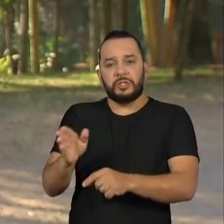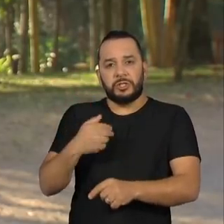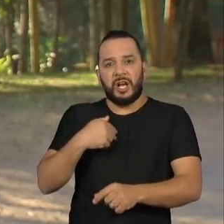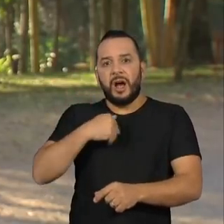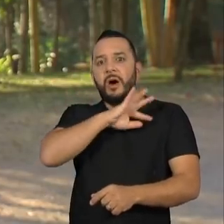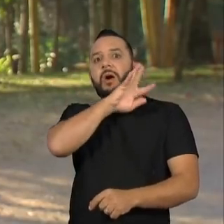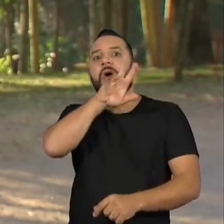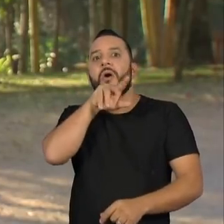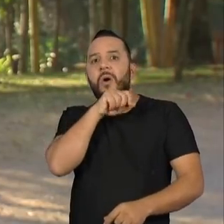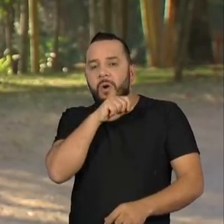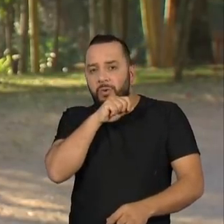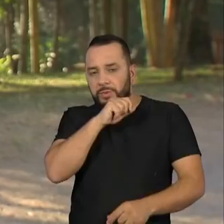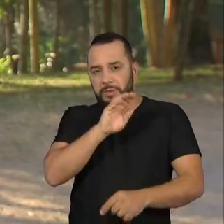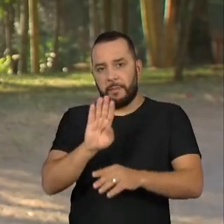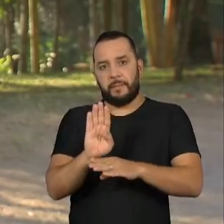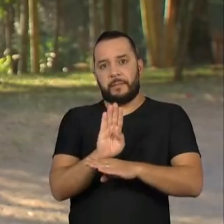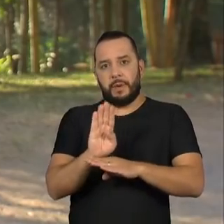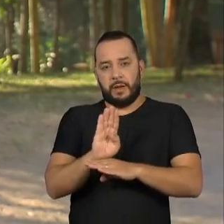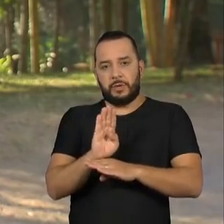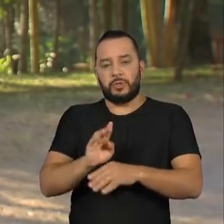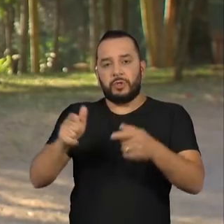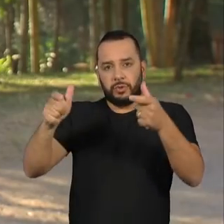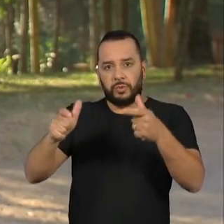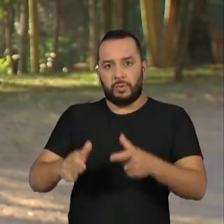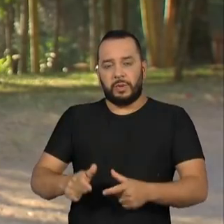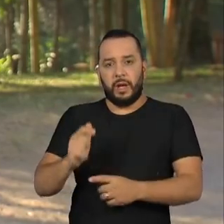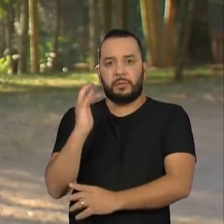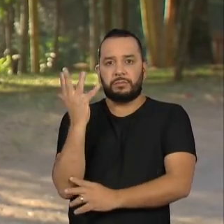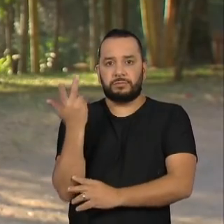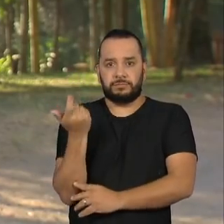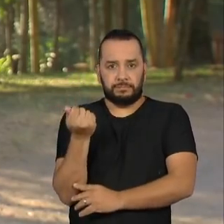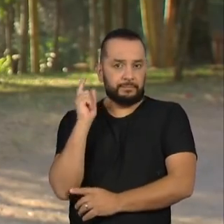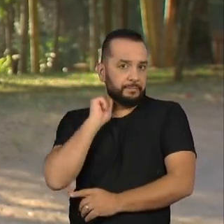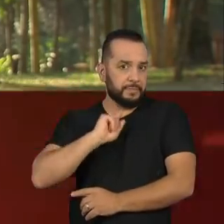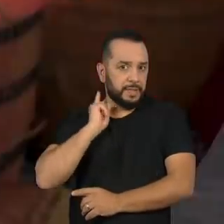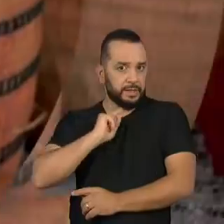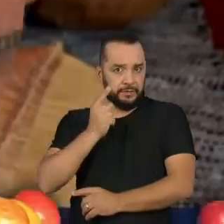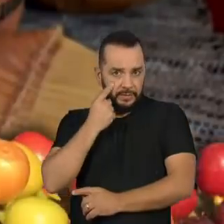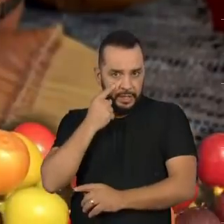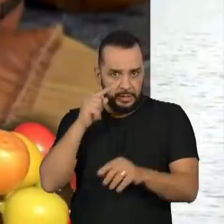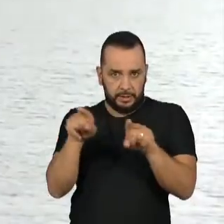encontrada na região de Cerrado, em Minas Gerais. E veja também...